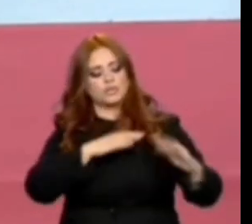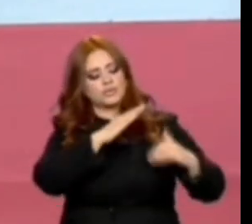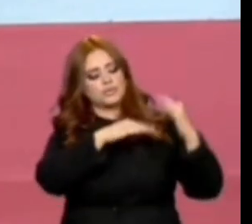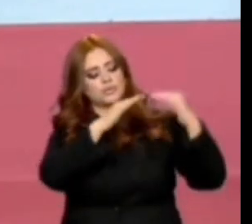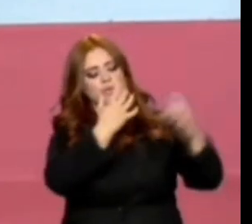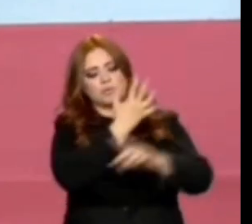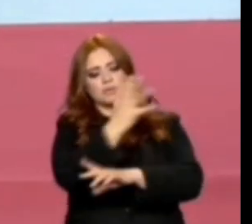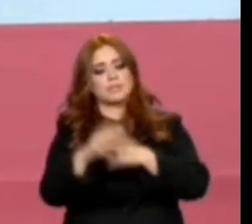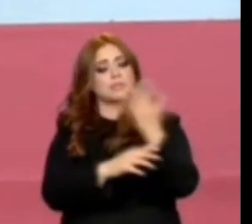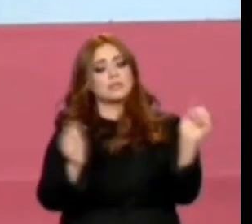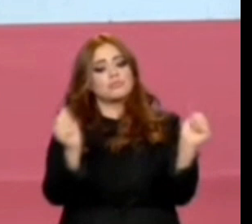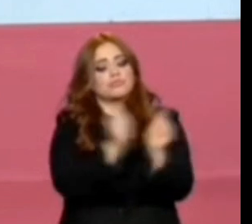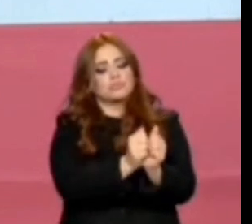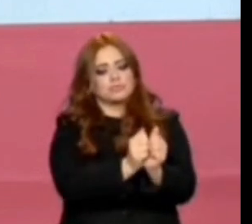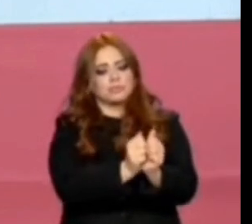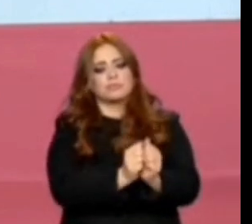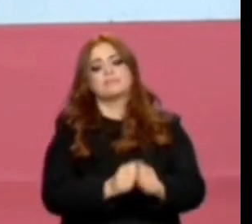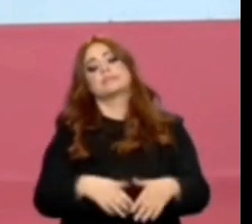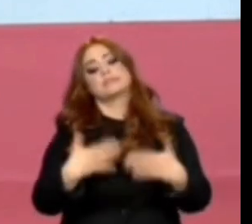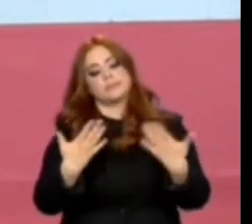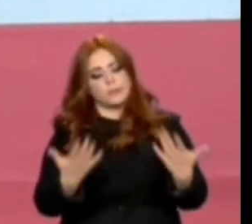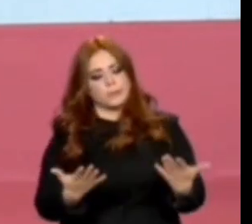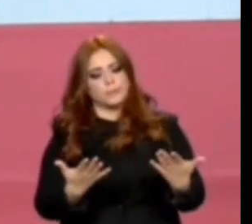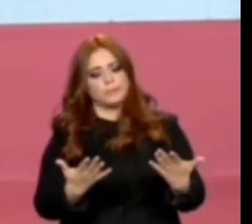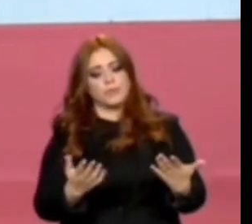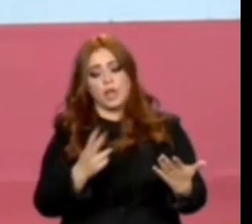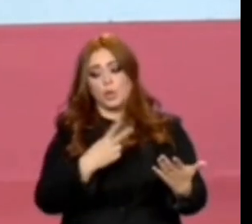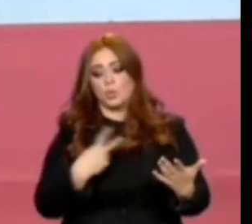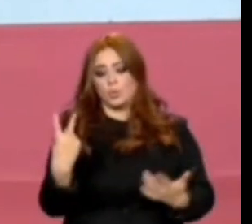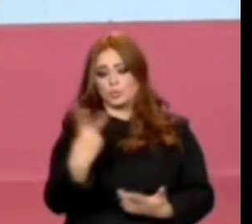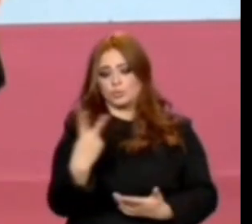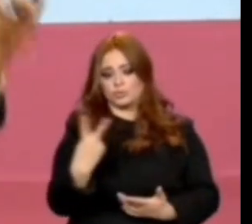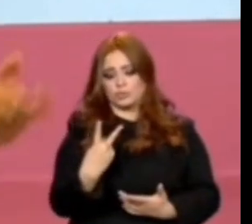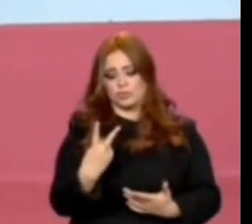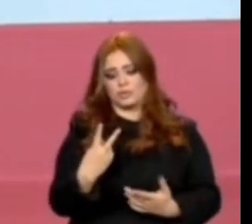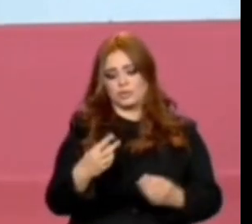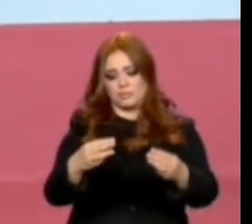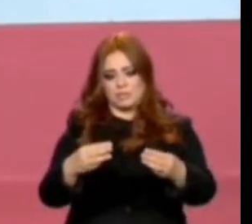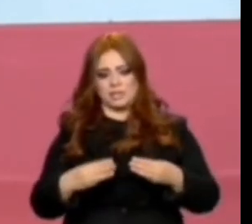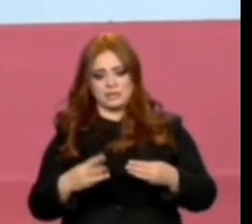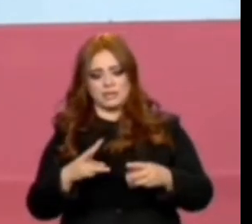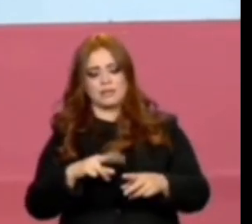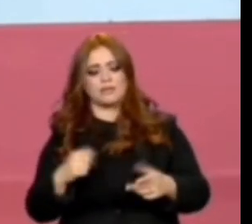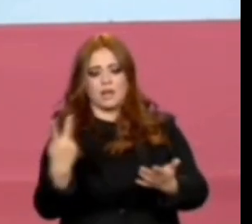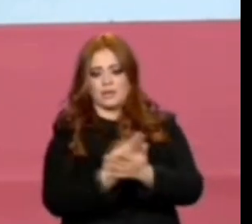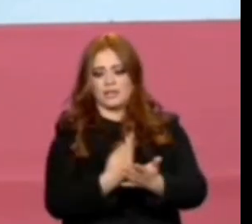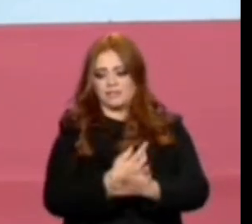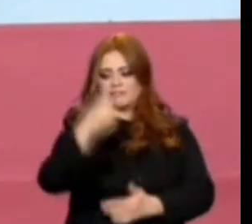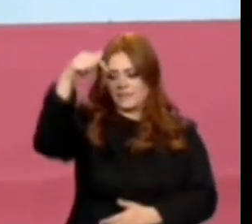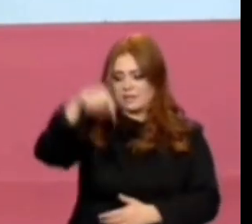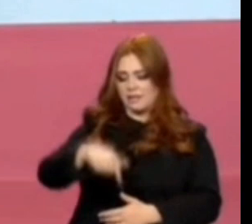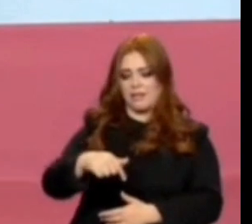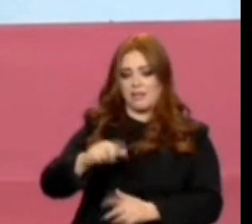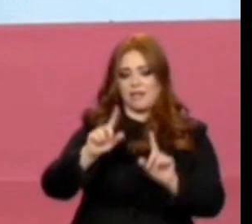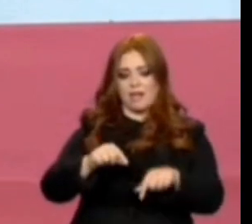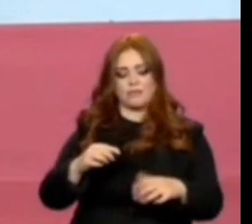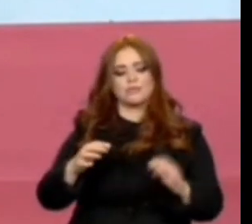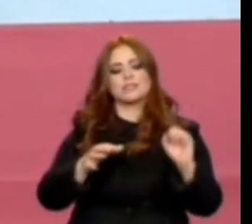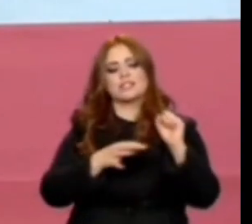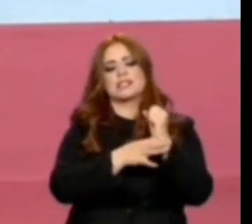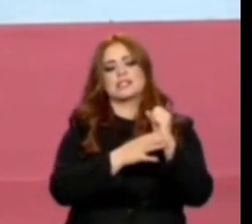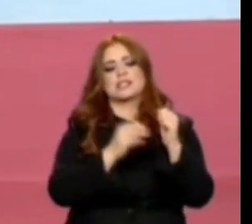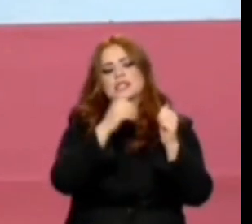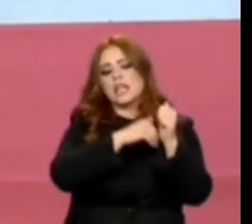sustentabilidade. E, portanto, essa unidade que vai se realizar aqui, talvez seja o grande segredo